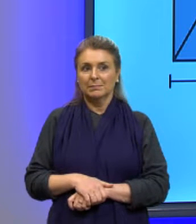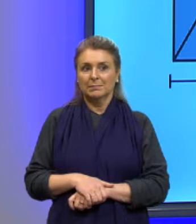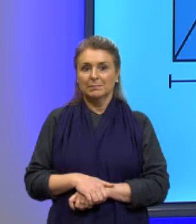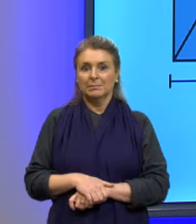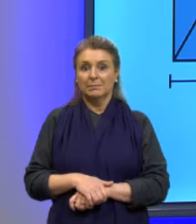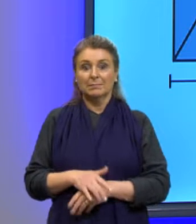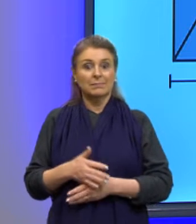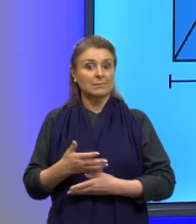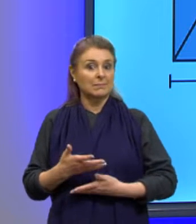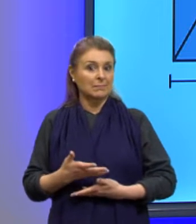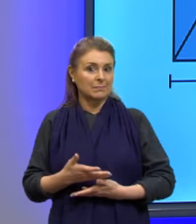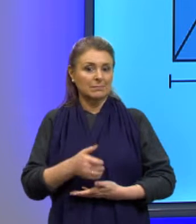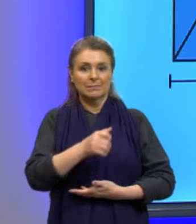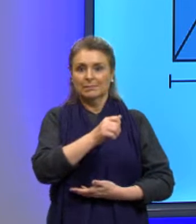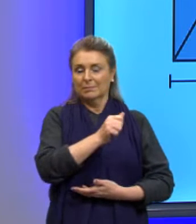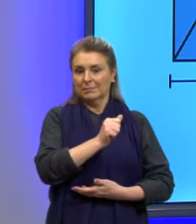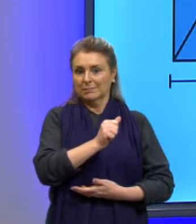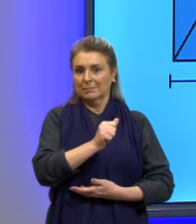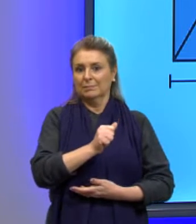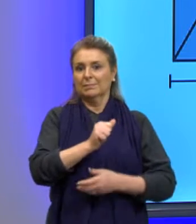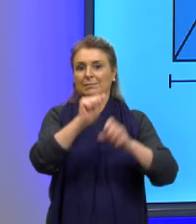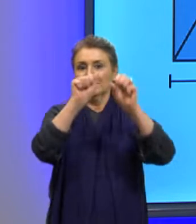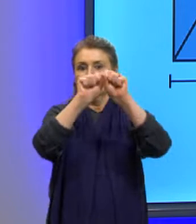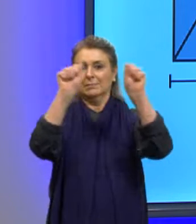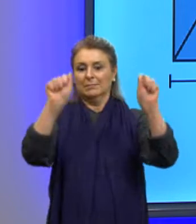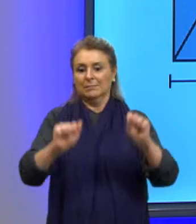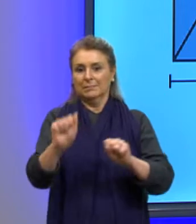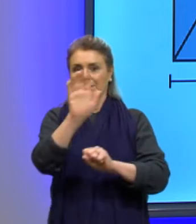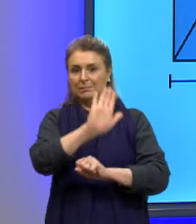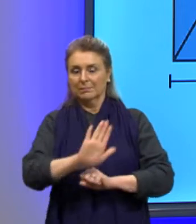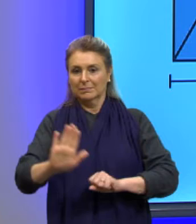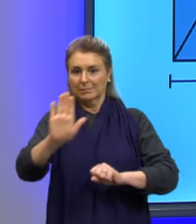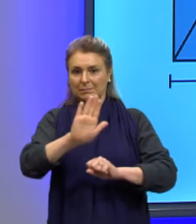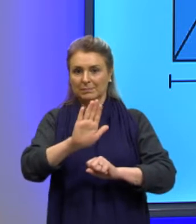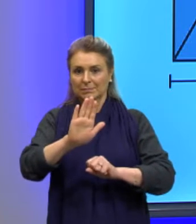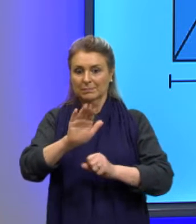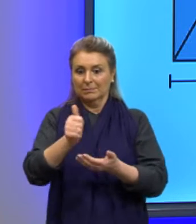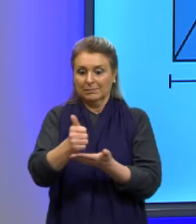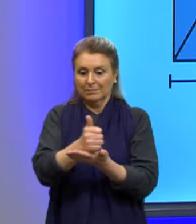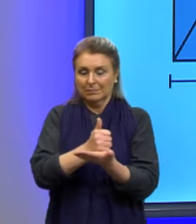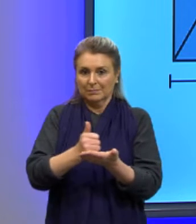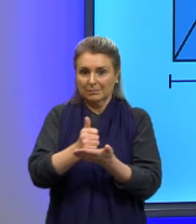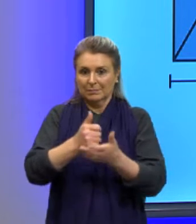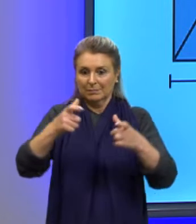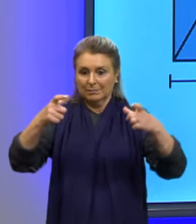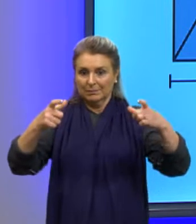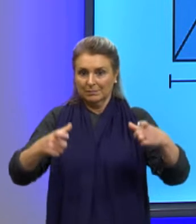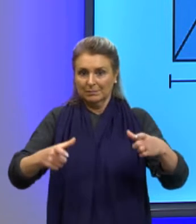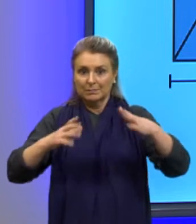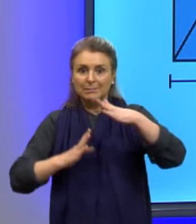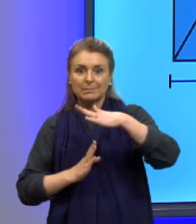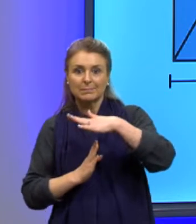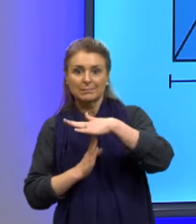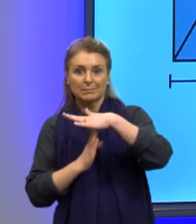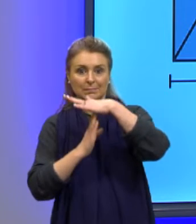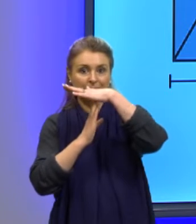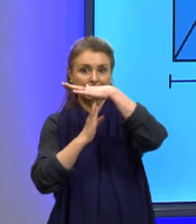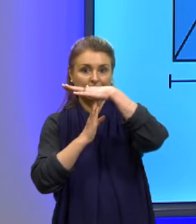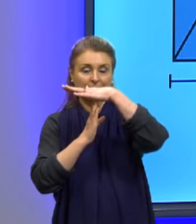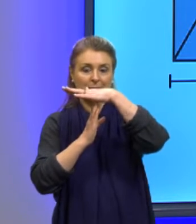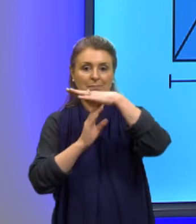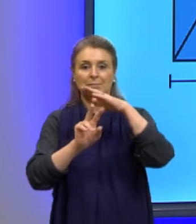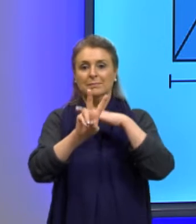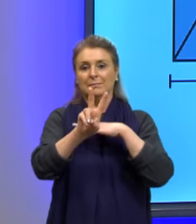Logo, a área da base do viveiro máxima, A área máxima é